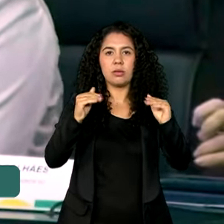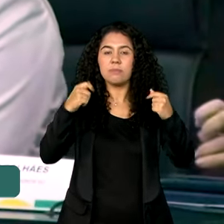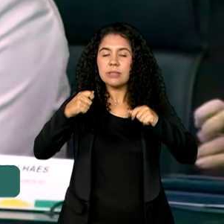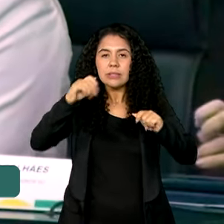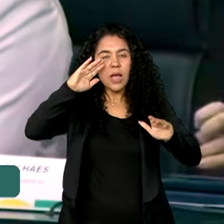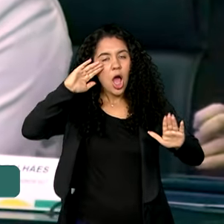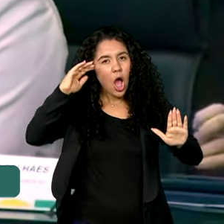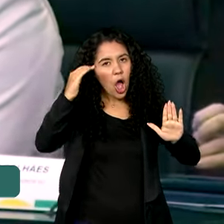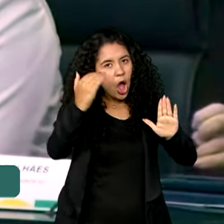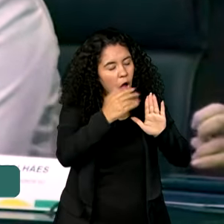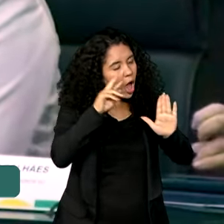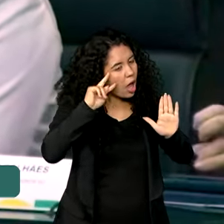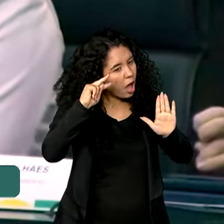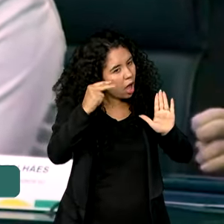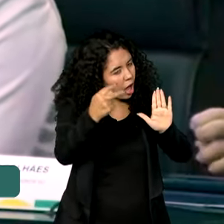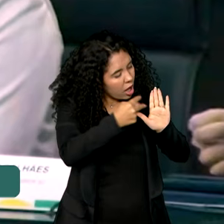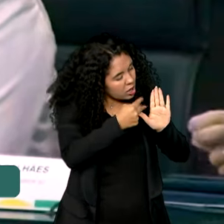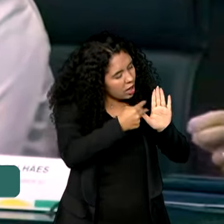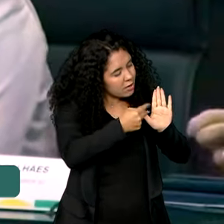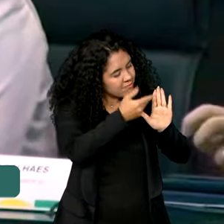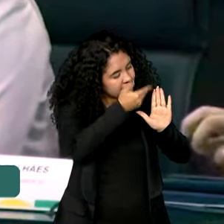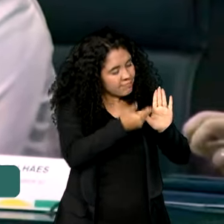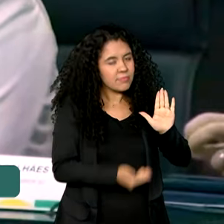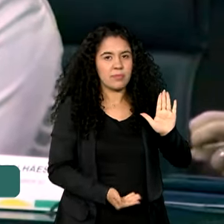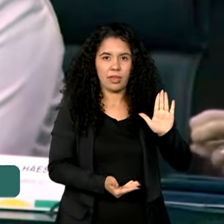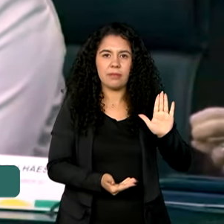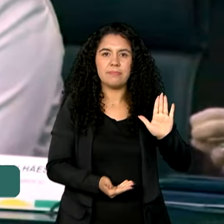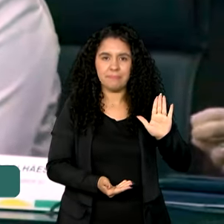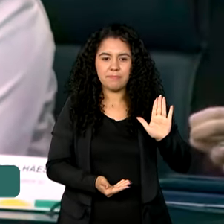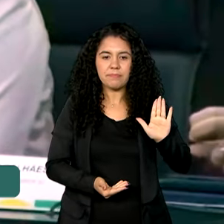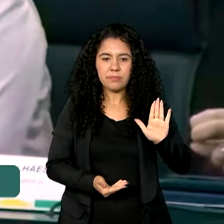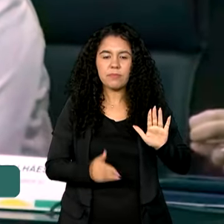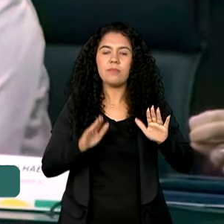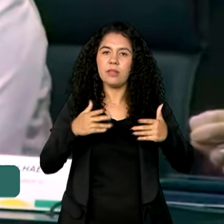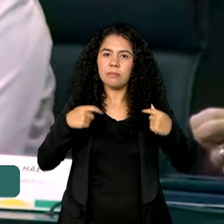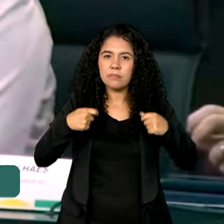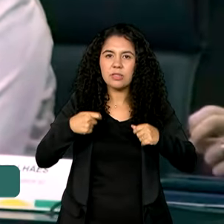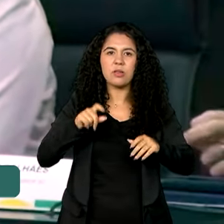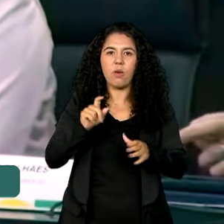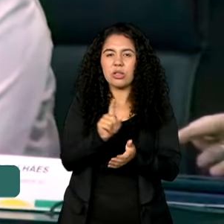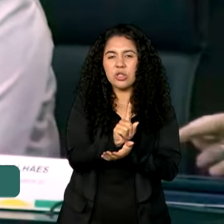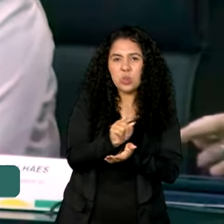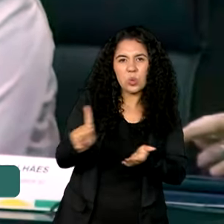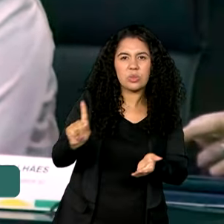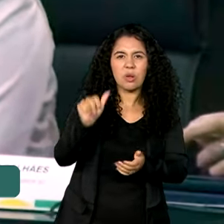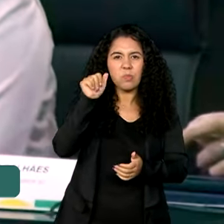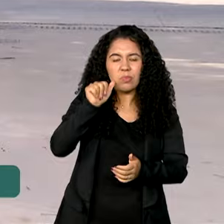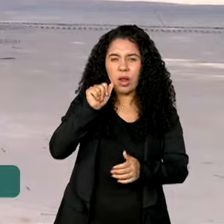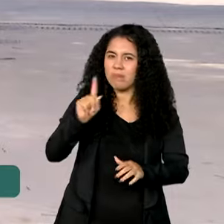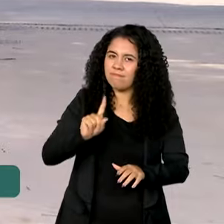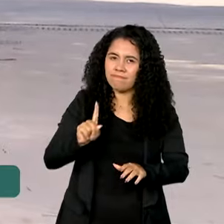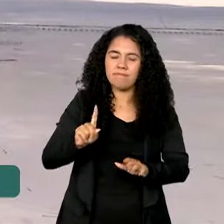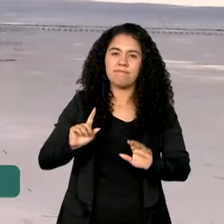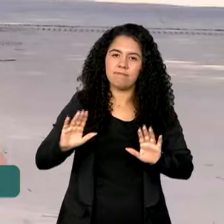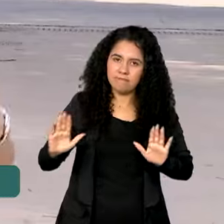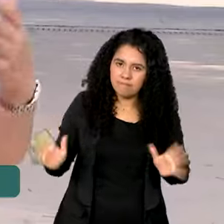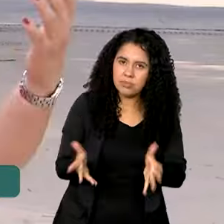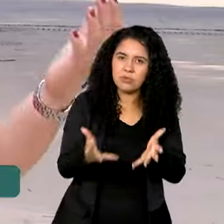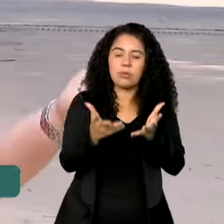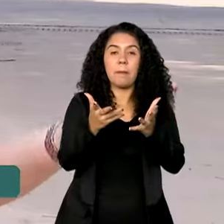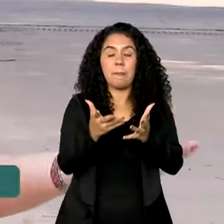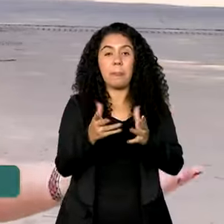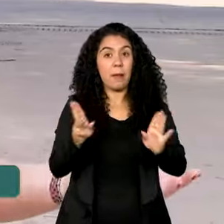algo que ninguém quer olhar, que é a exclusão da mulher no mercado de trabalho. Para tentar